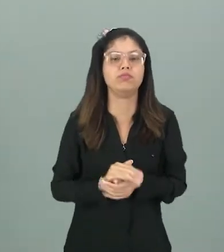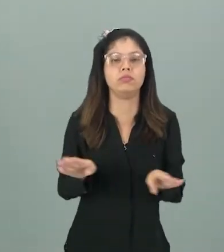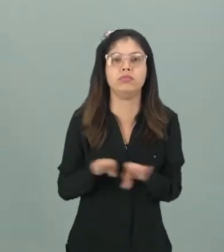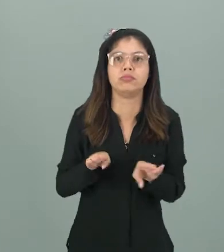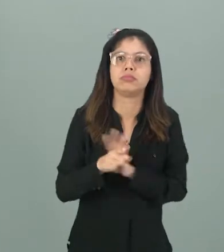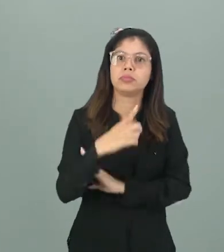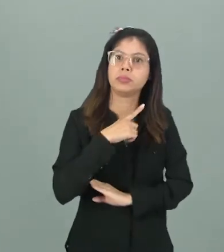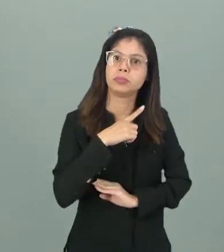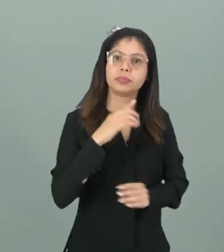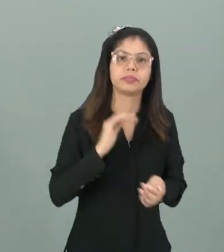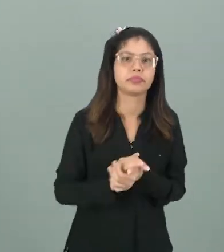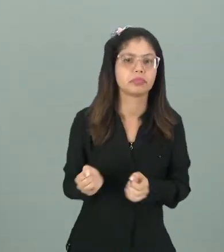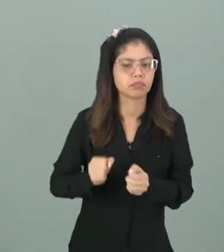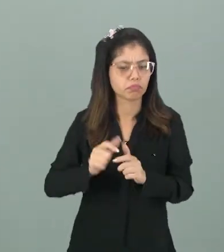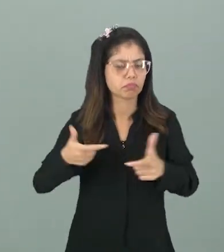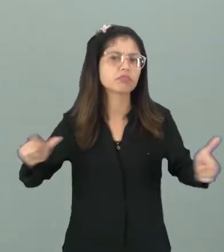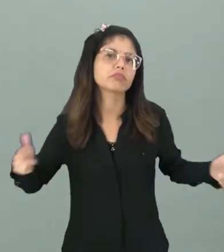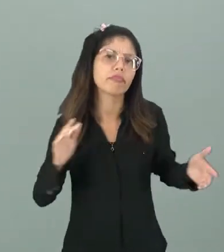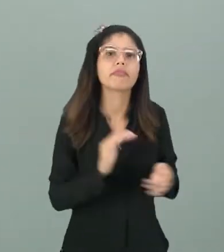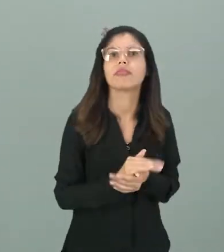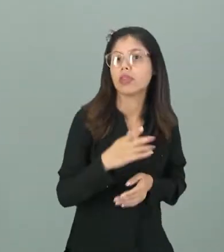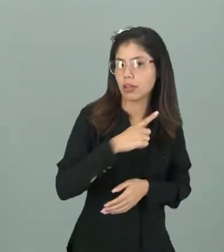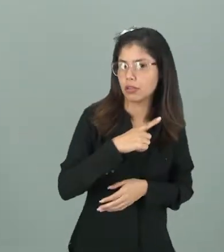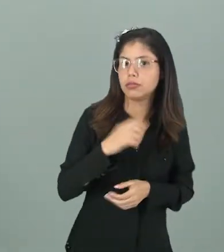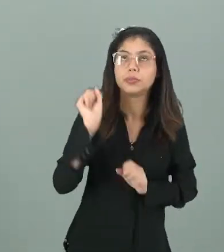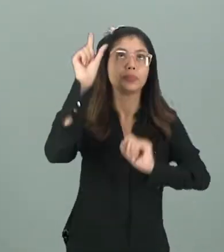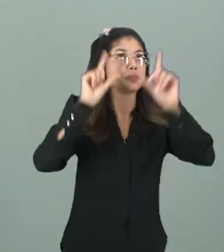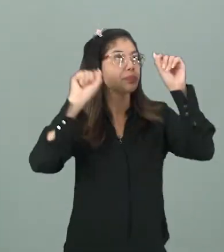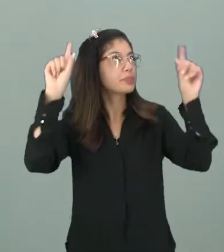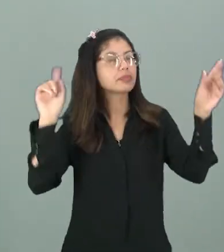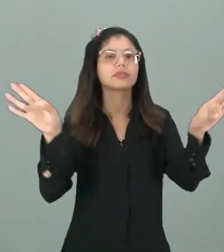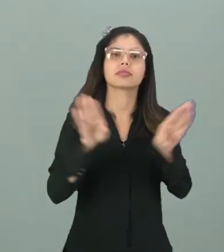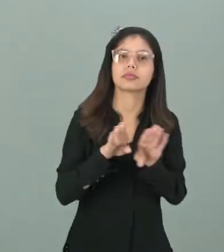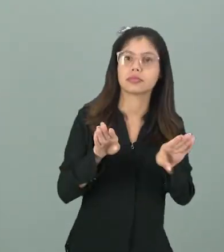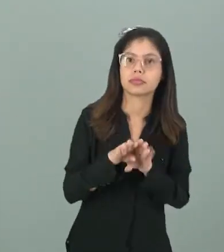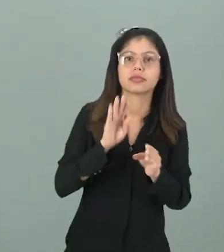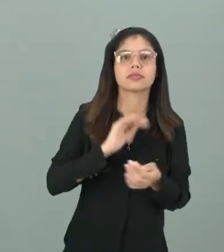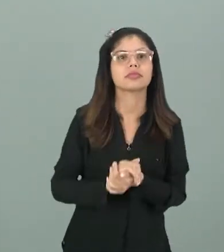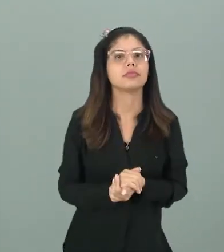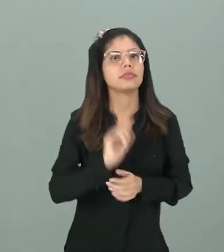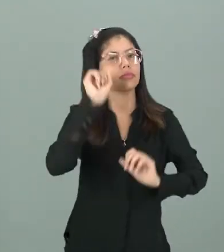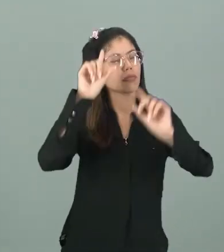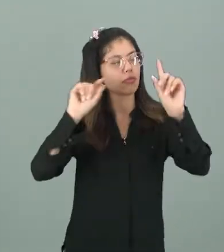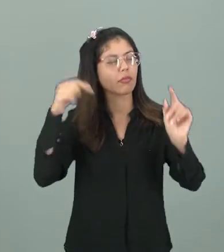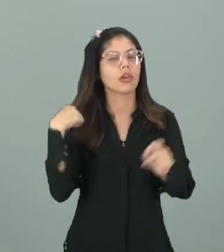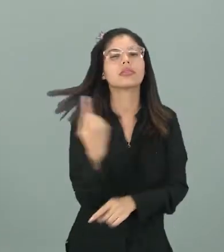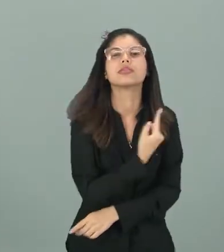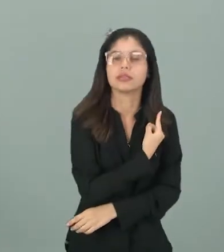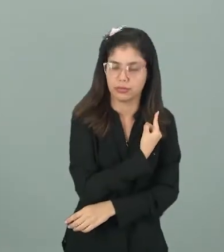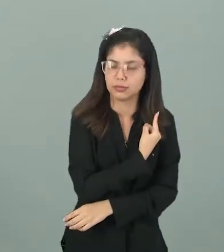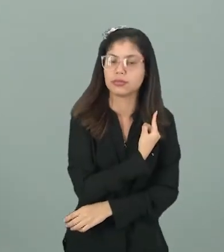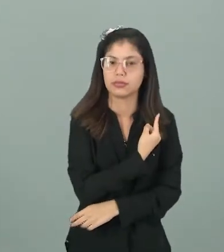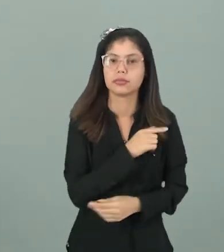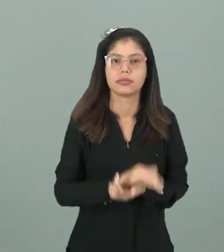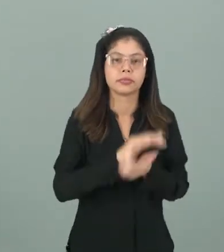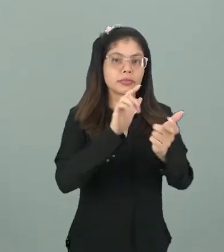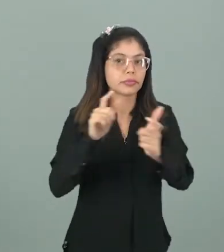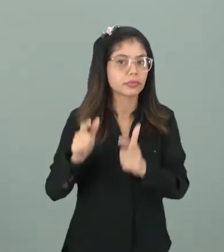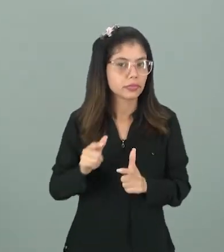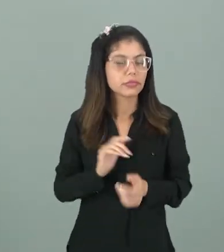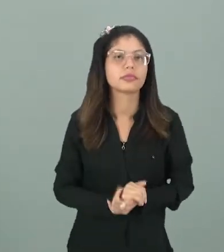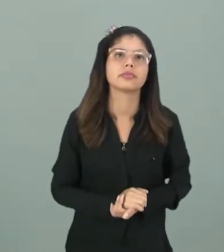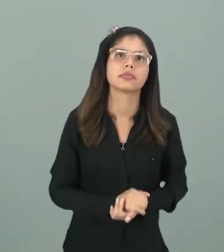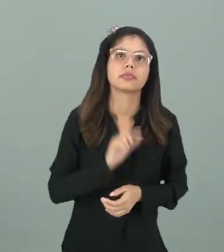parte de um enorme conjunto de estrelas que vai ser aí a Via Láctea, que vai ser a nossa galáxia, onde nós estamos localizados.